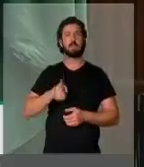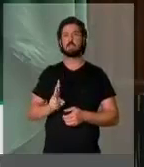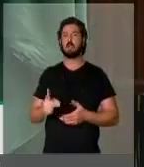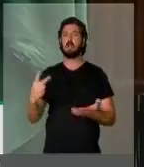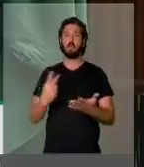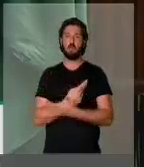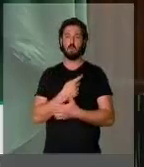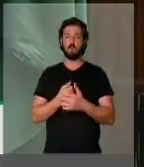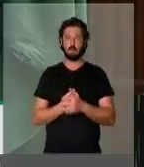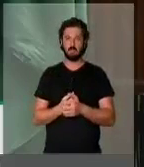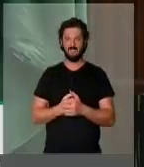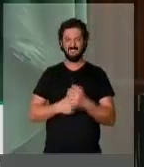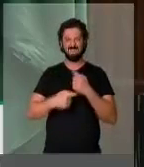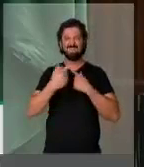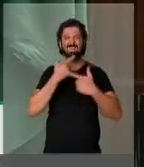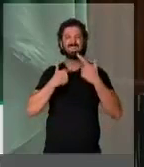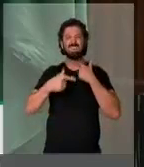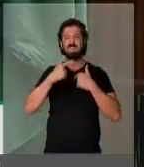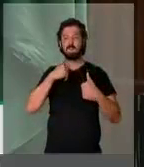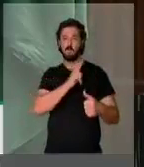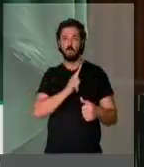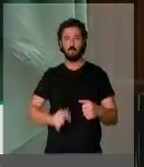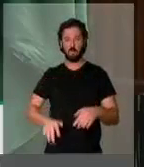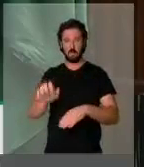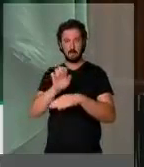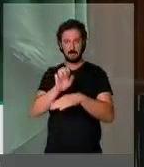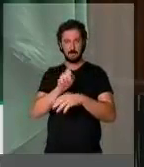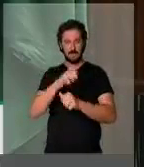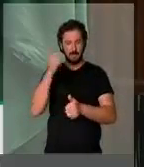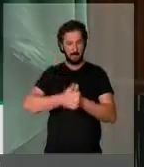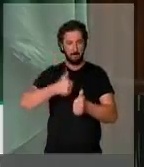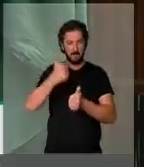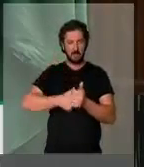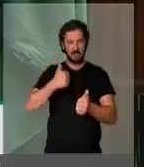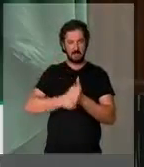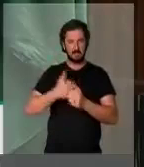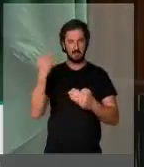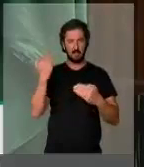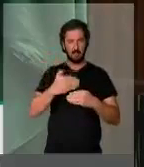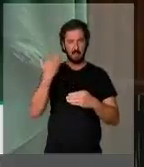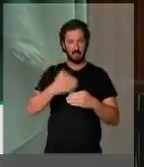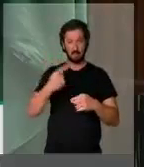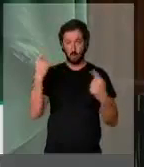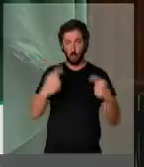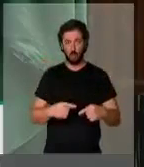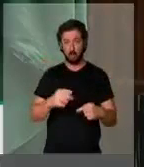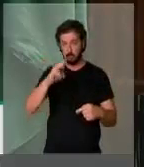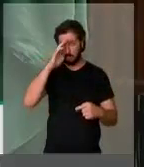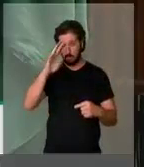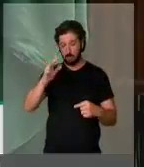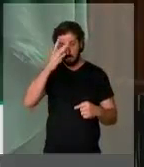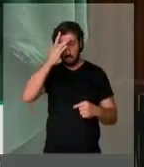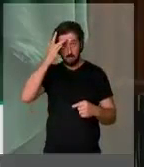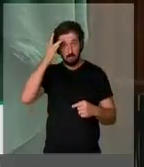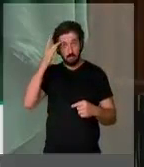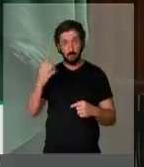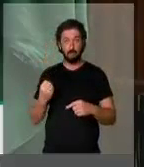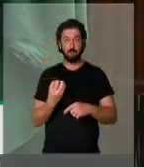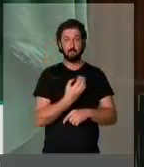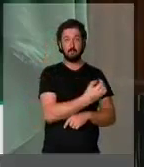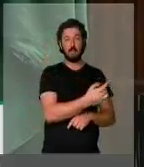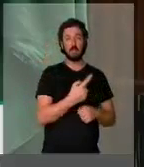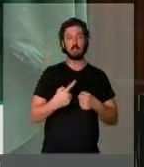a sanha, vontade do governo do estado em perseguir os taxistas, principalmente esses que fazem o